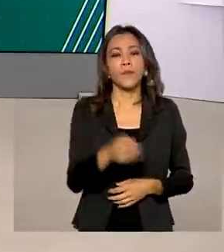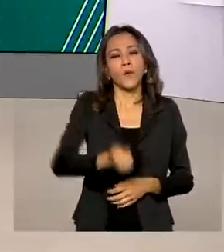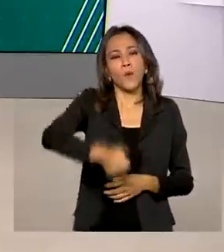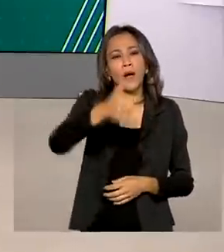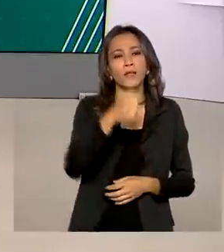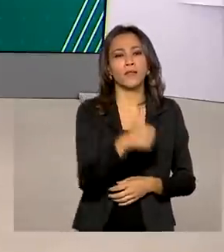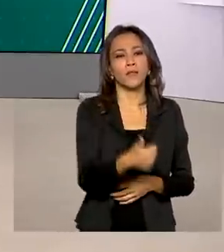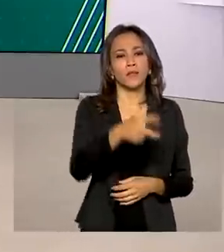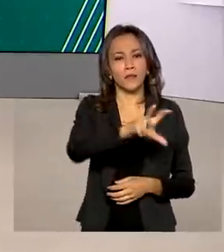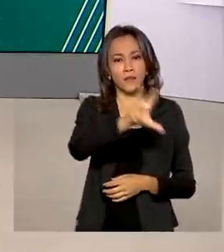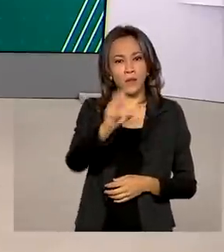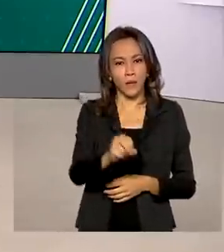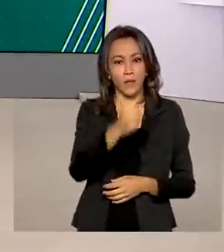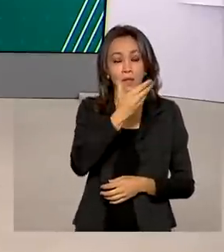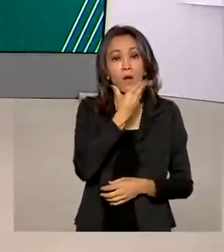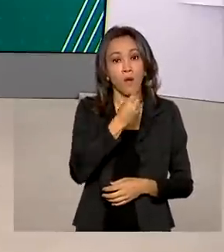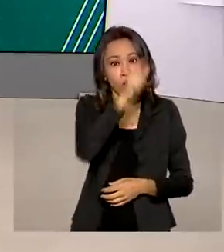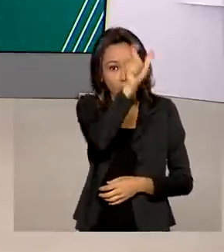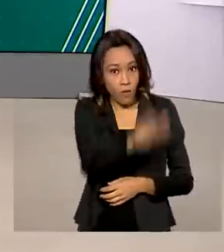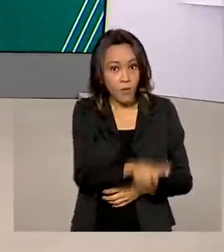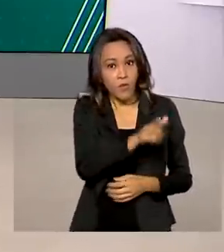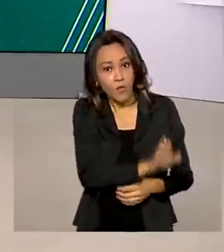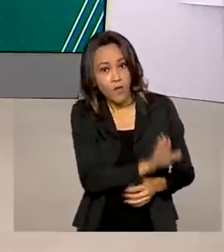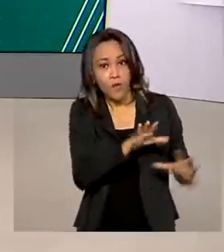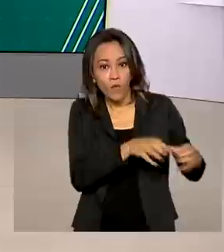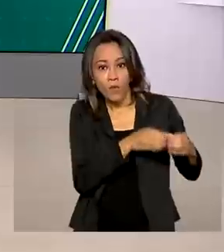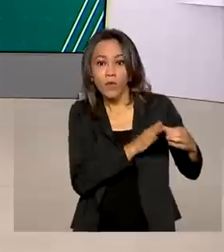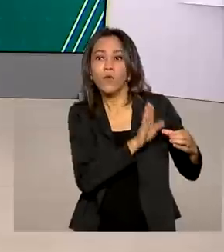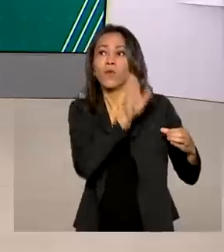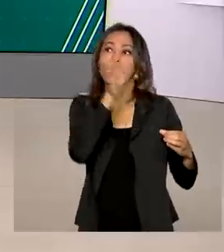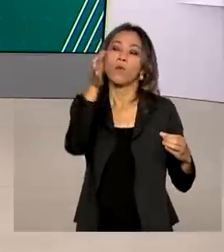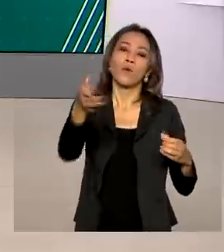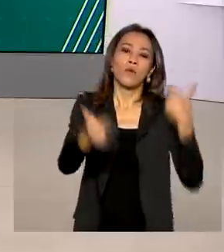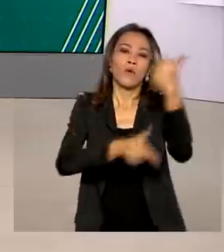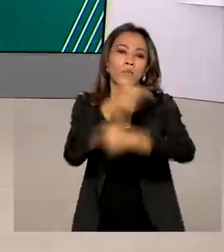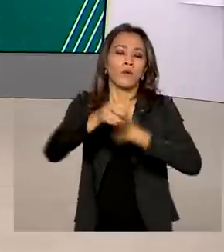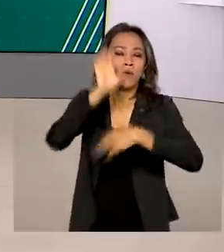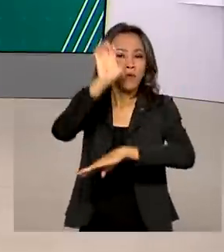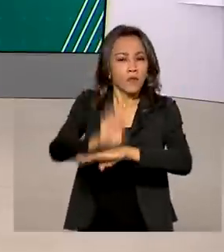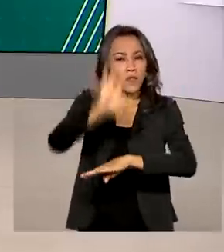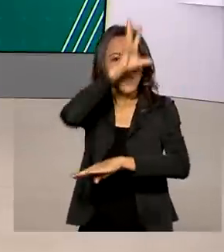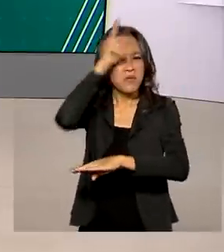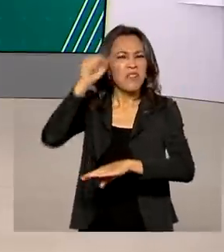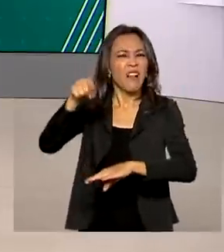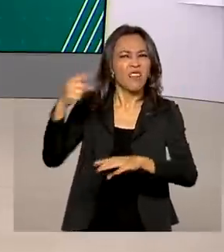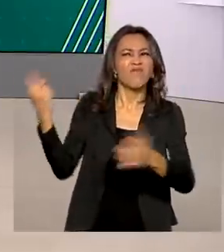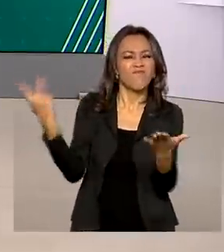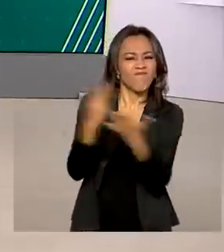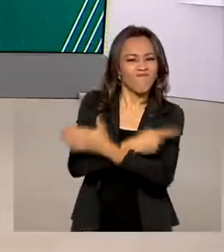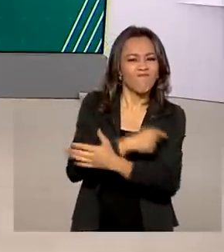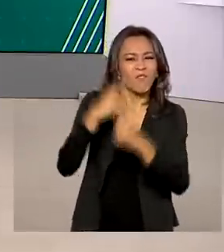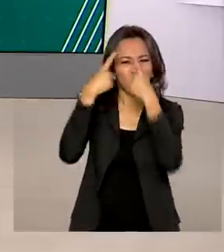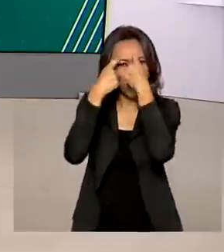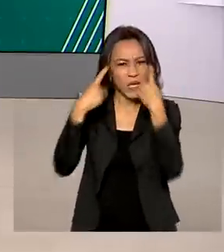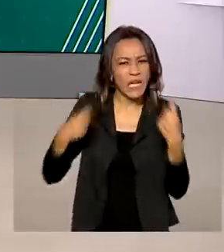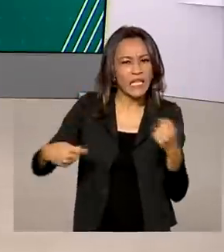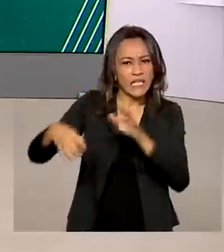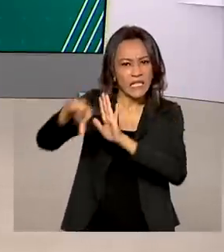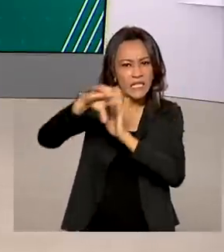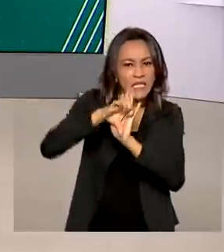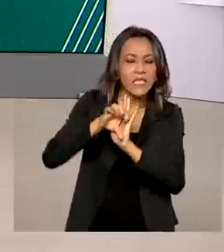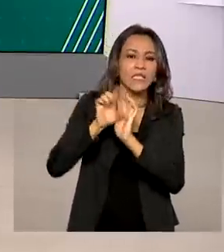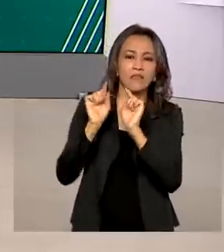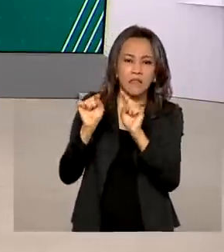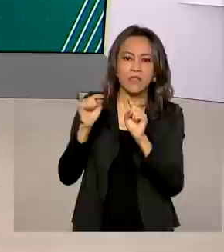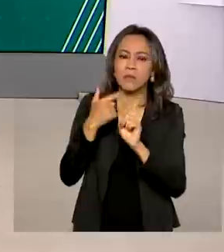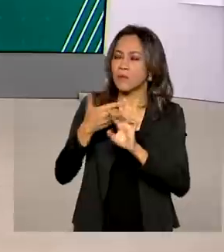Força Nacional foram enviados para atuar no Amazonas. O estado tem sofrido com a onda de violência e ataques de criminosos nos últimos